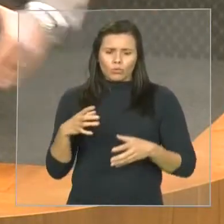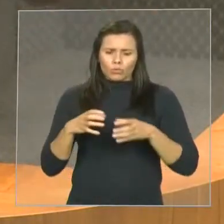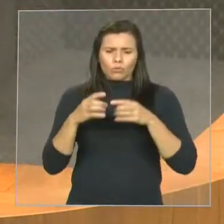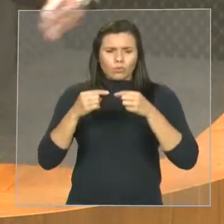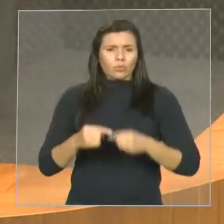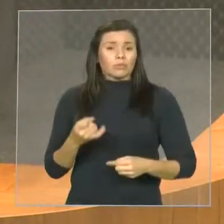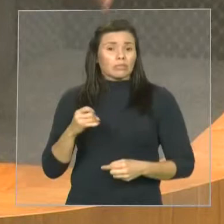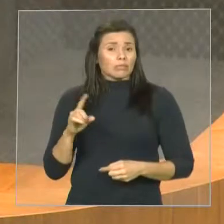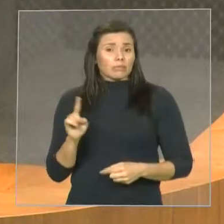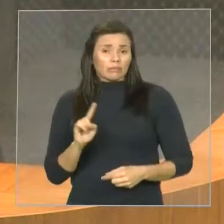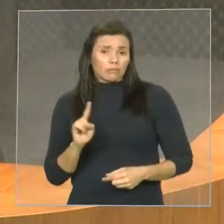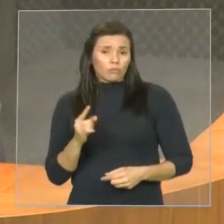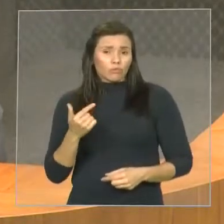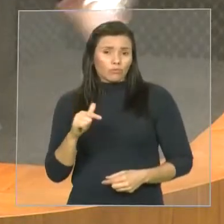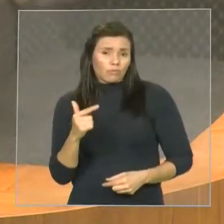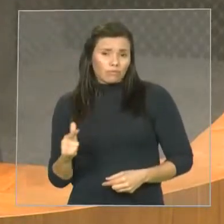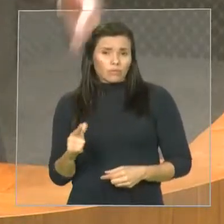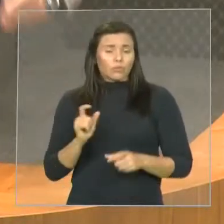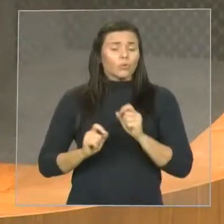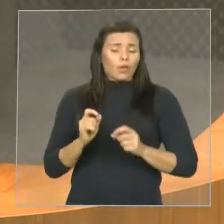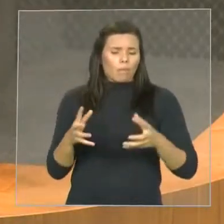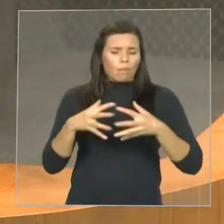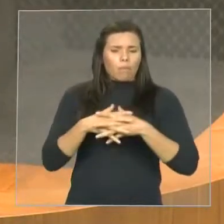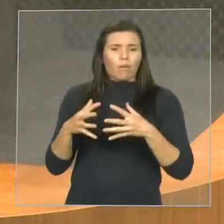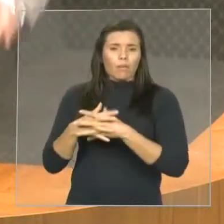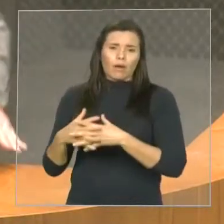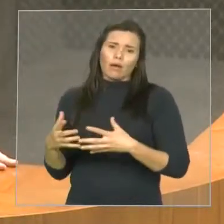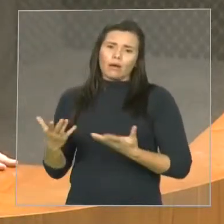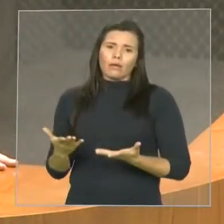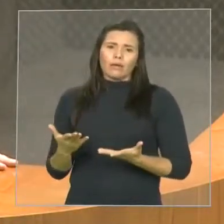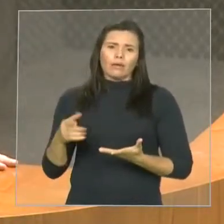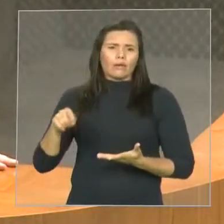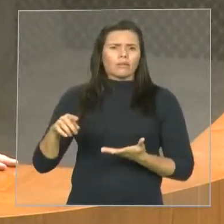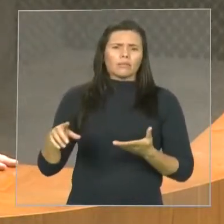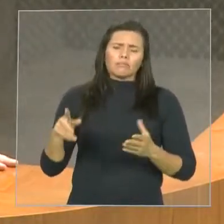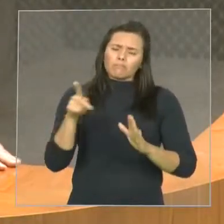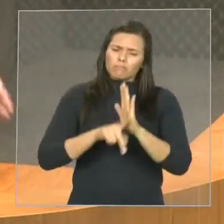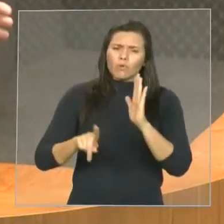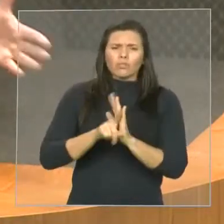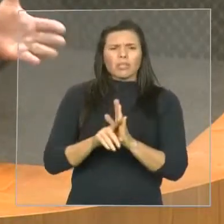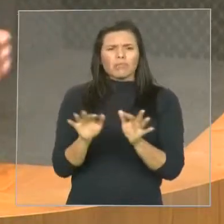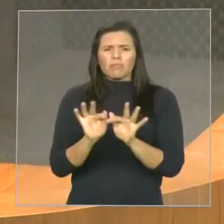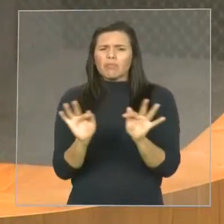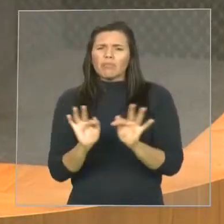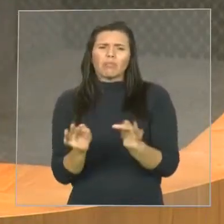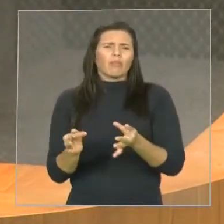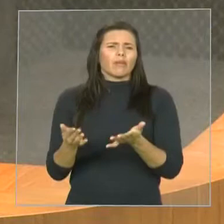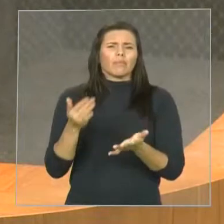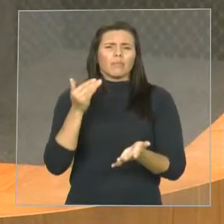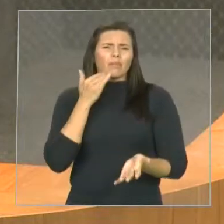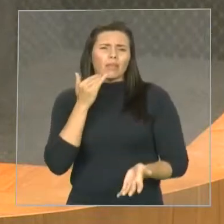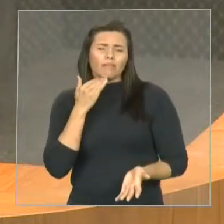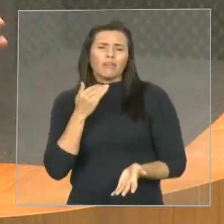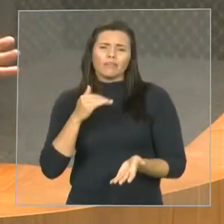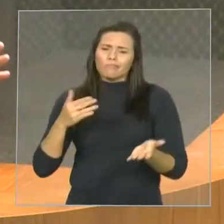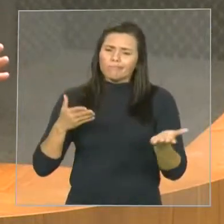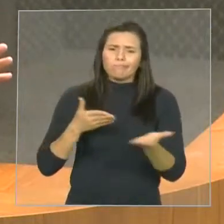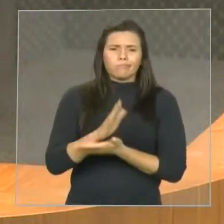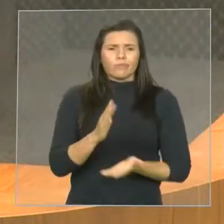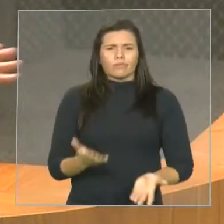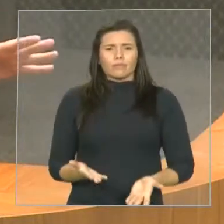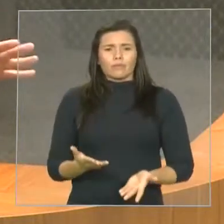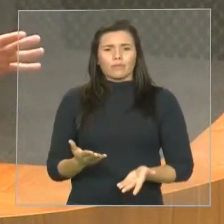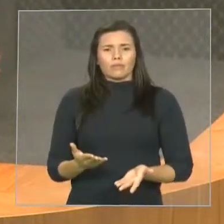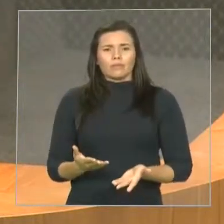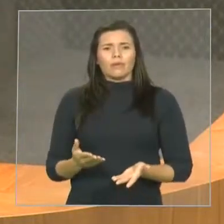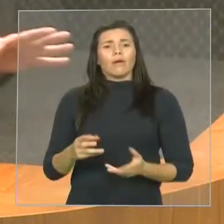de uma representatividade melhor do Conselho. Foi a obstrução que causou essa questão. E eu apelo aqui que essa questão da Previdência